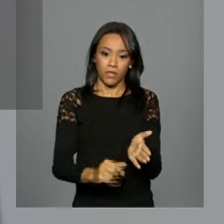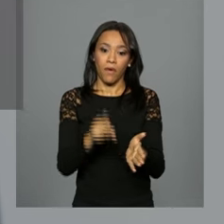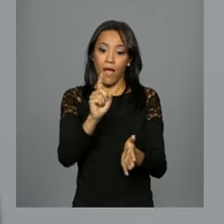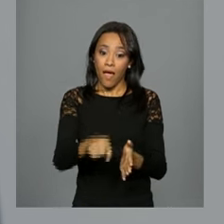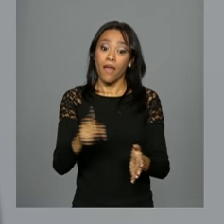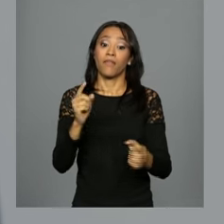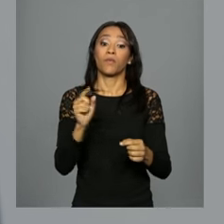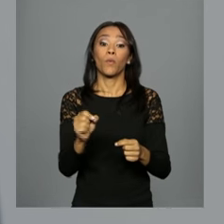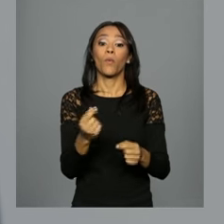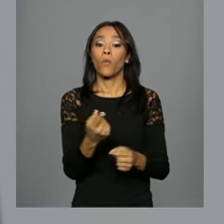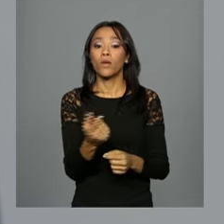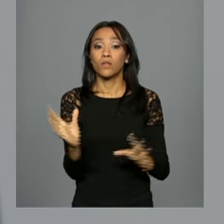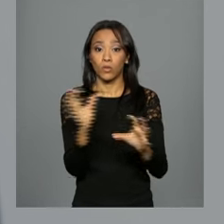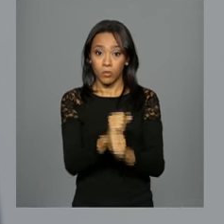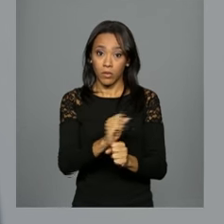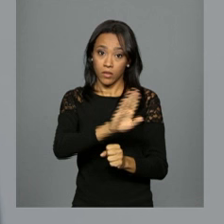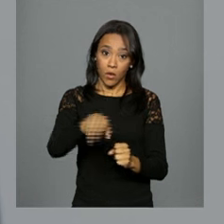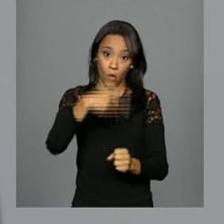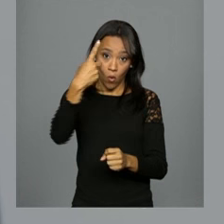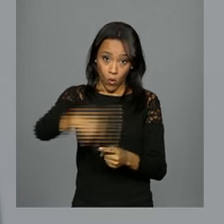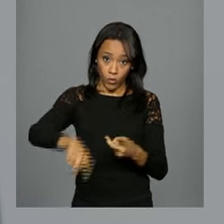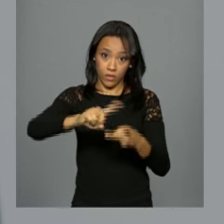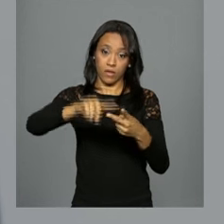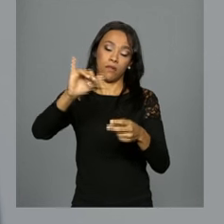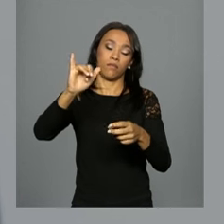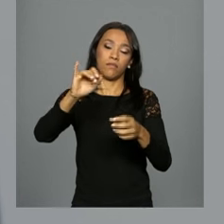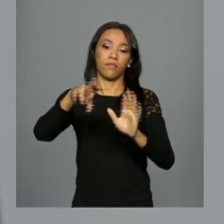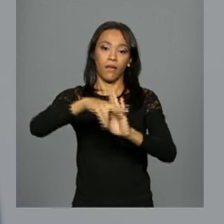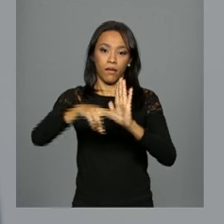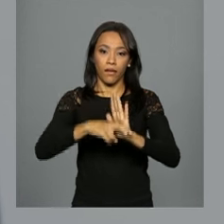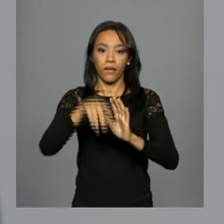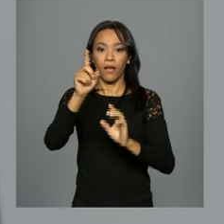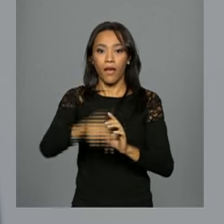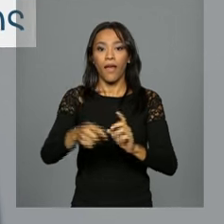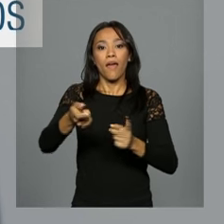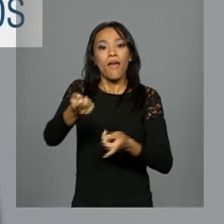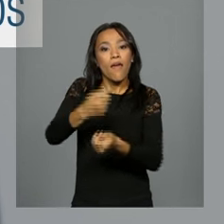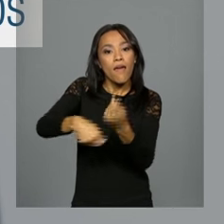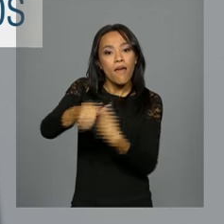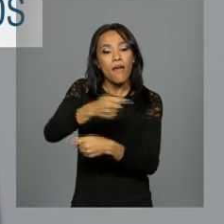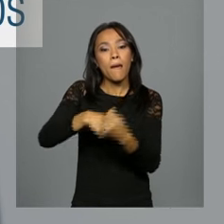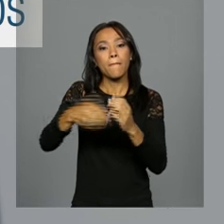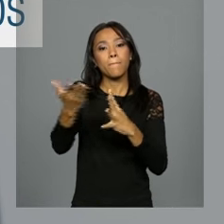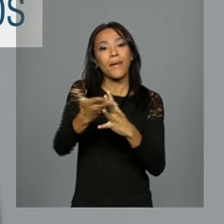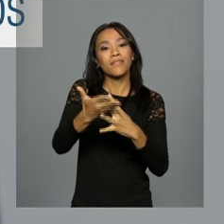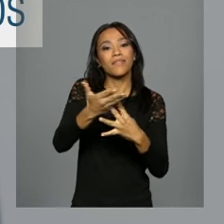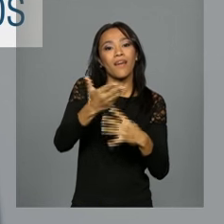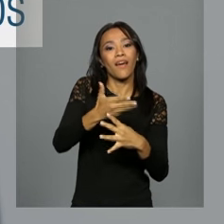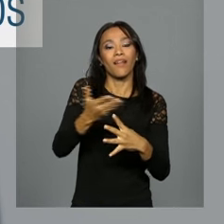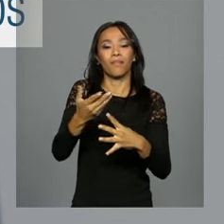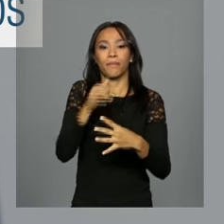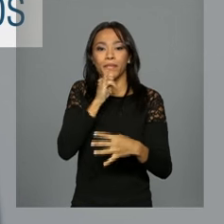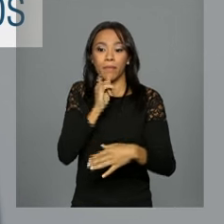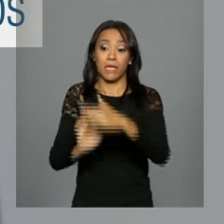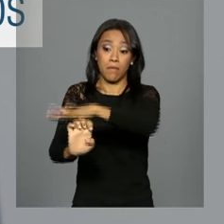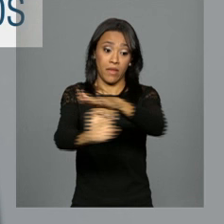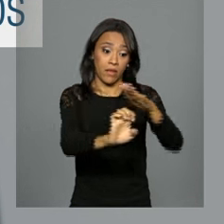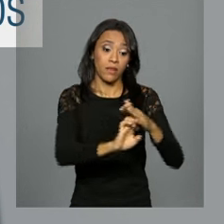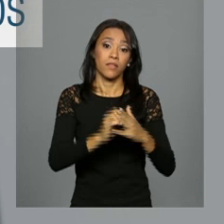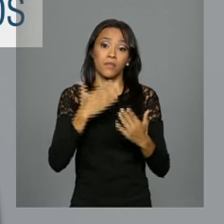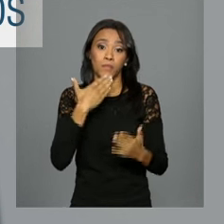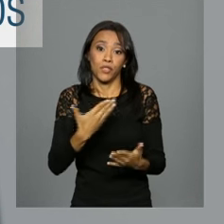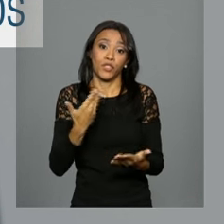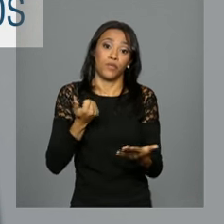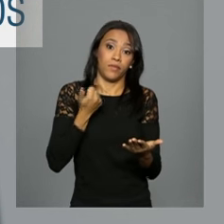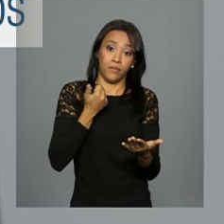para essa linha. A terceira medida é para o refinanciamento de parcelas de empresas que tomaram empréstimos para comprar máquinas